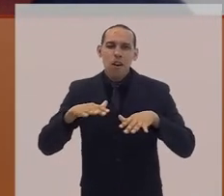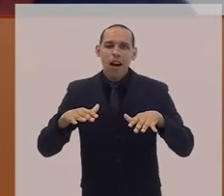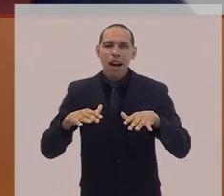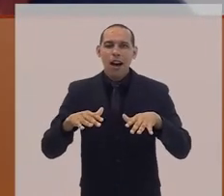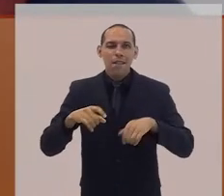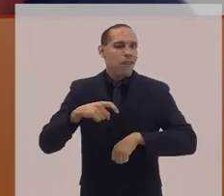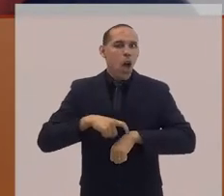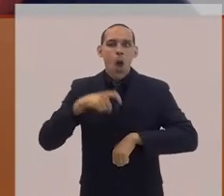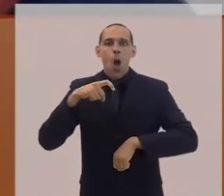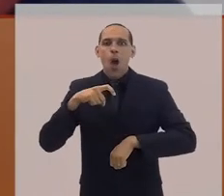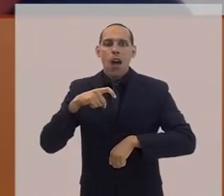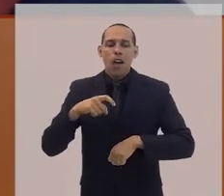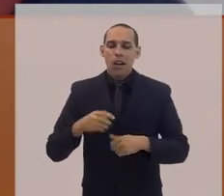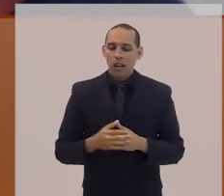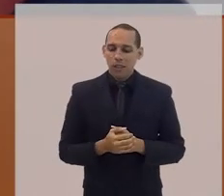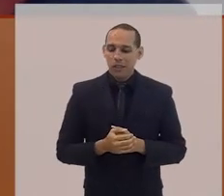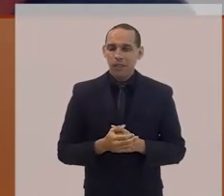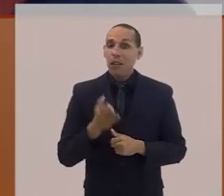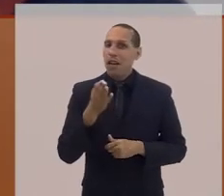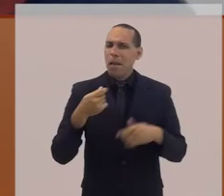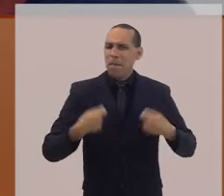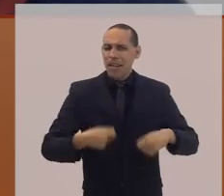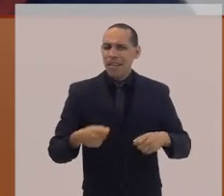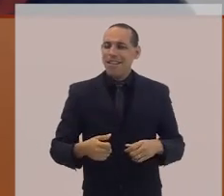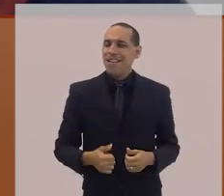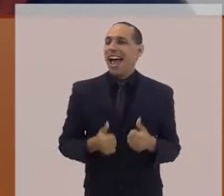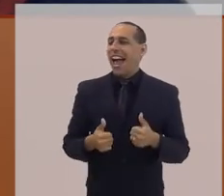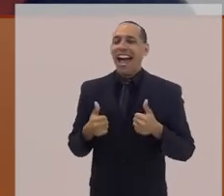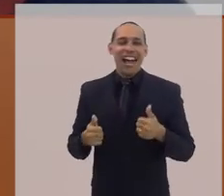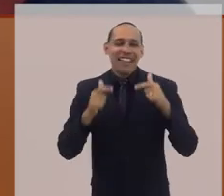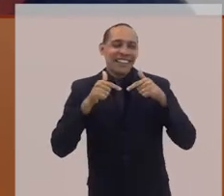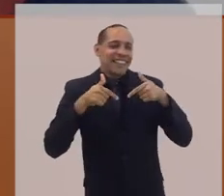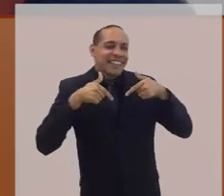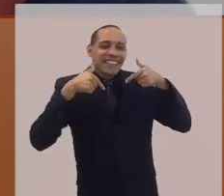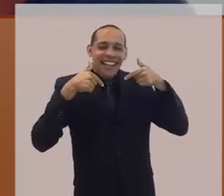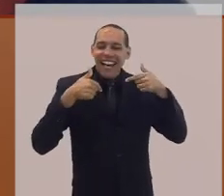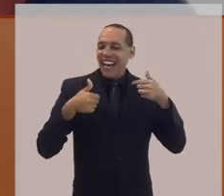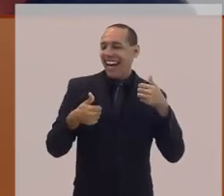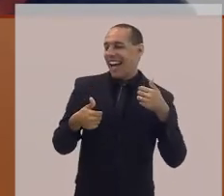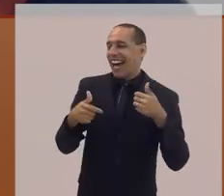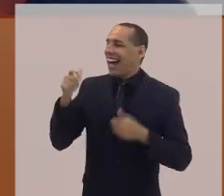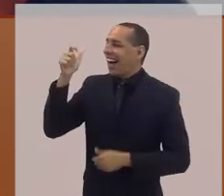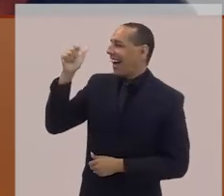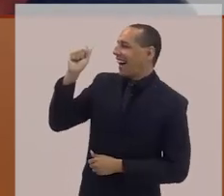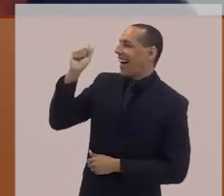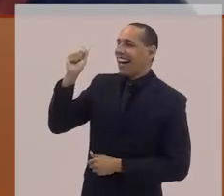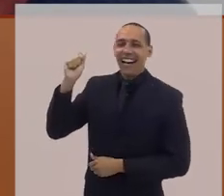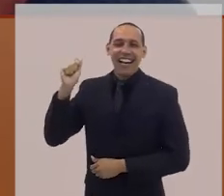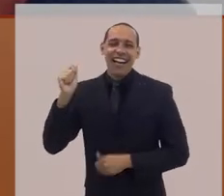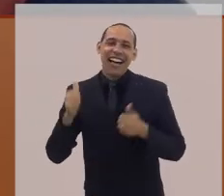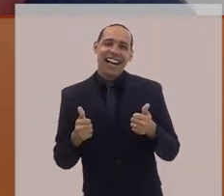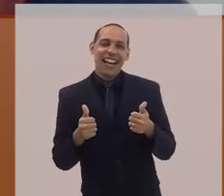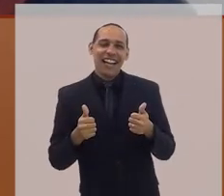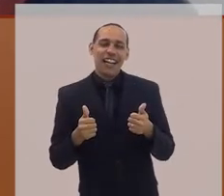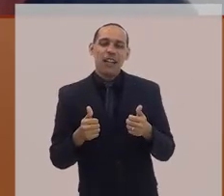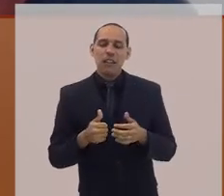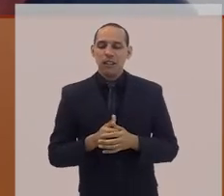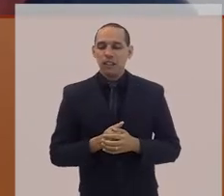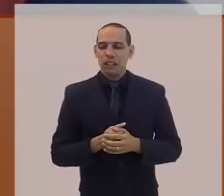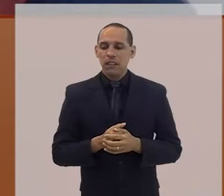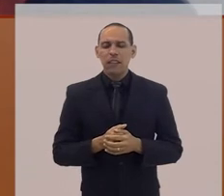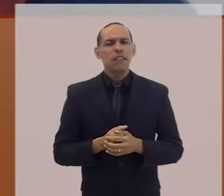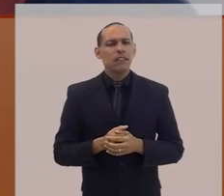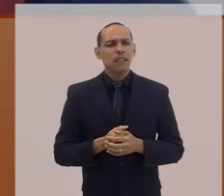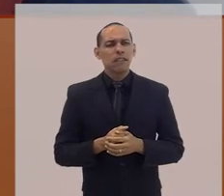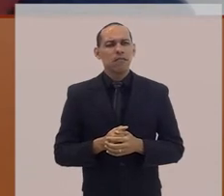mostrar sempre feliz, sempre bem resolvido. Isso acaba gerando um conflito interno muito grande,